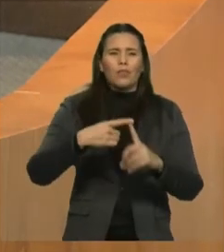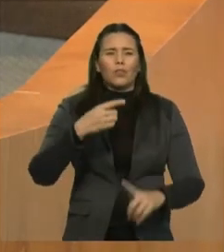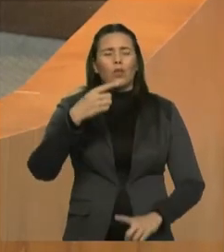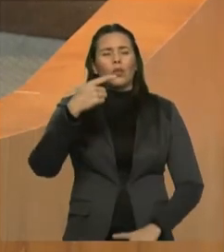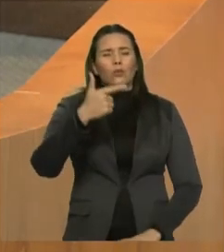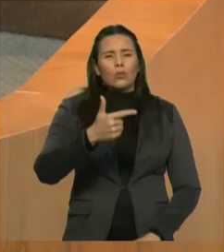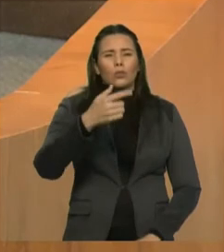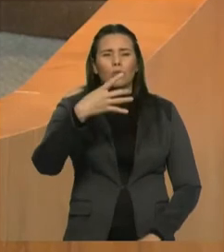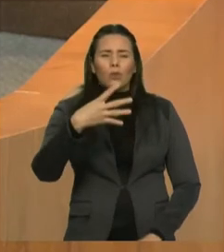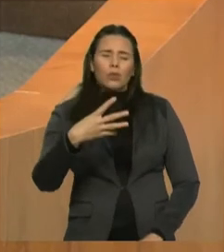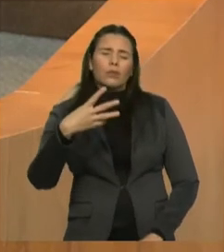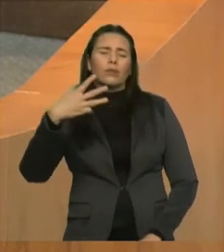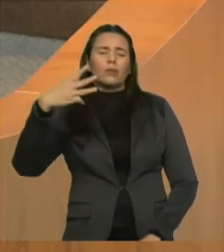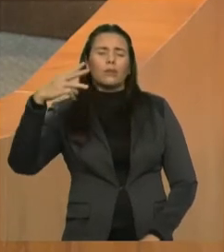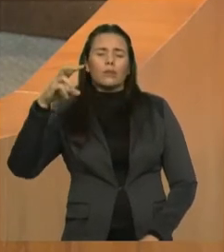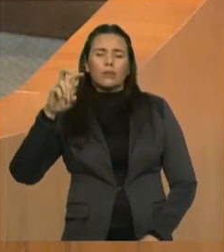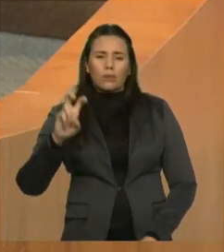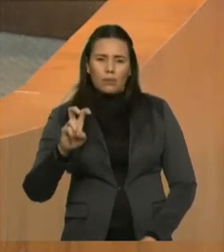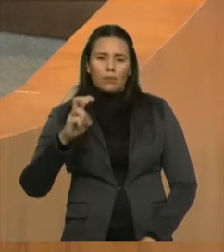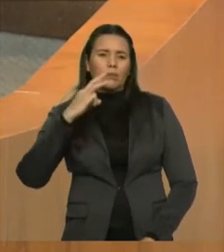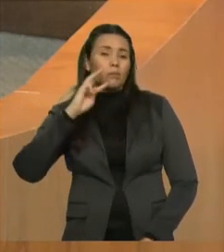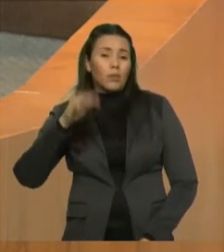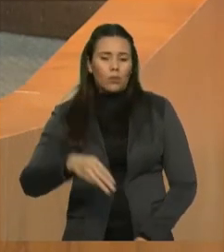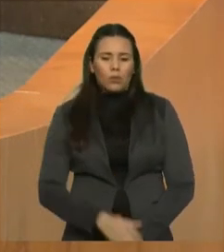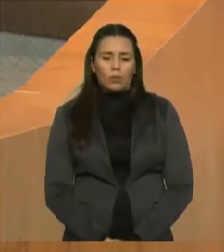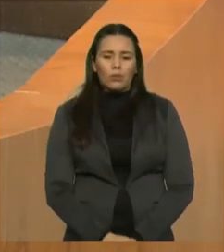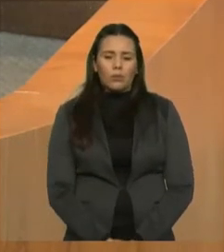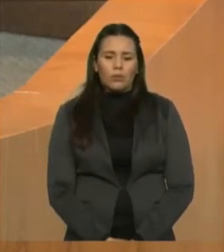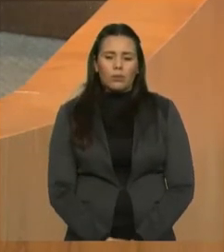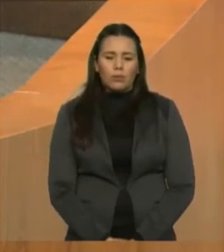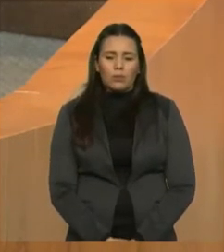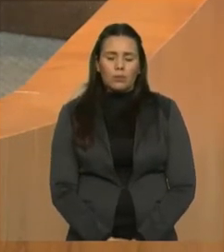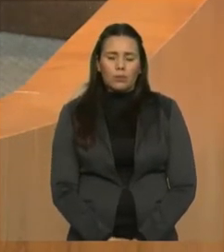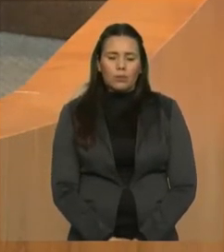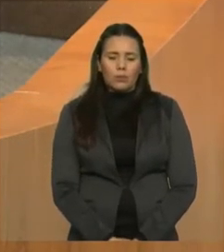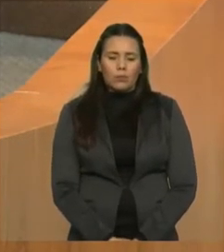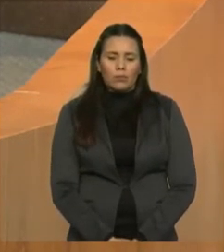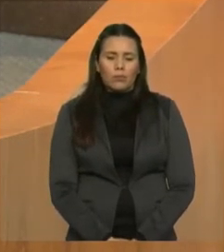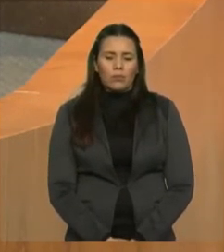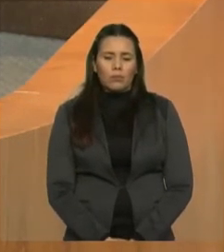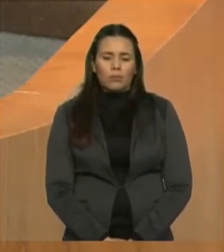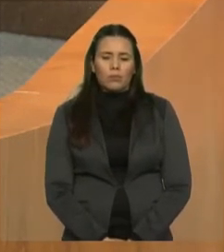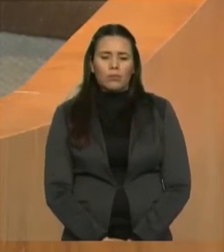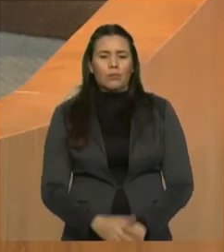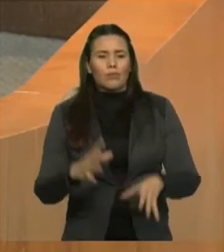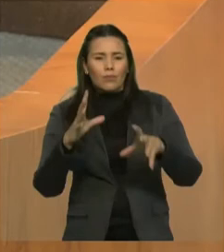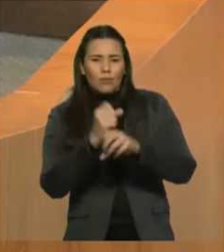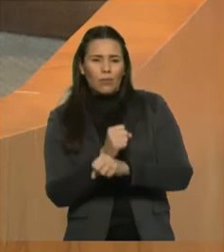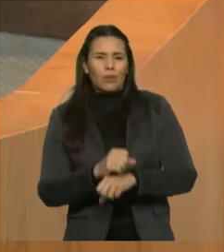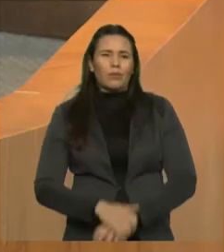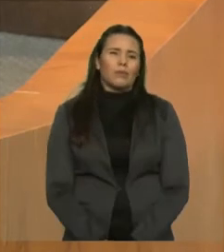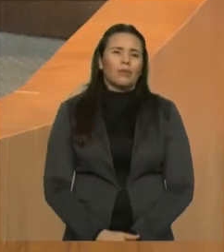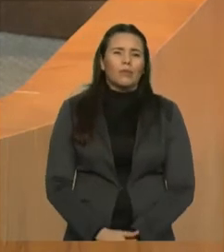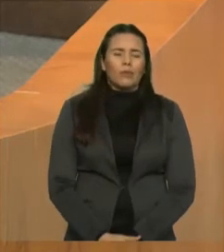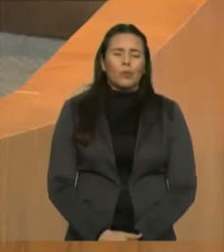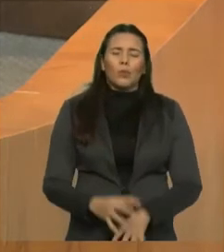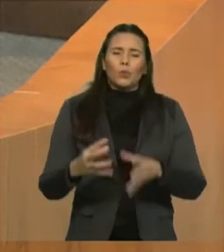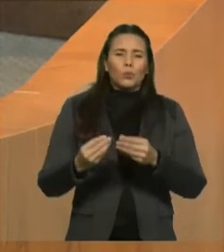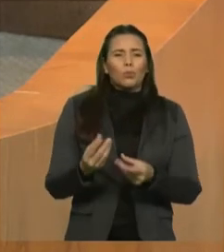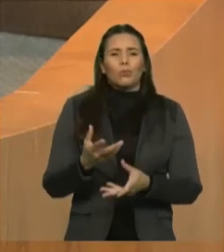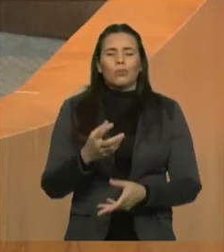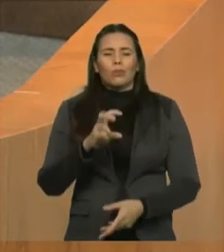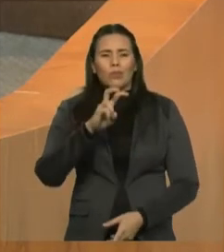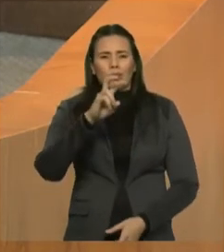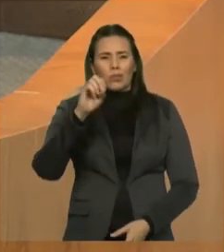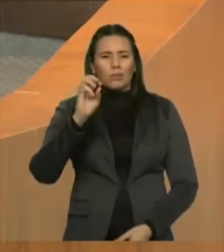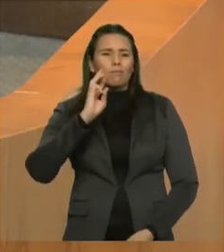milhões de reais. 500 milhões de reais. E nós chamamos a atenção que tanto os